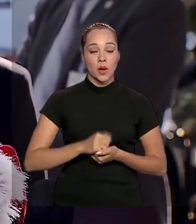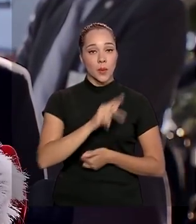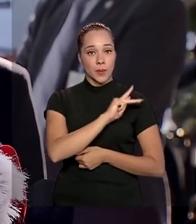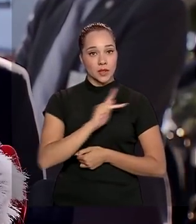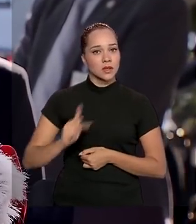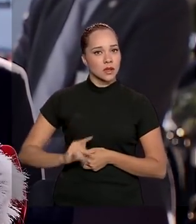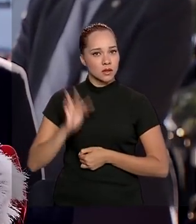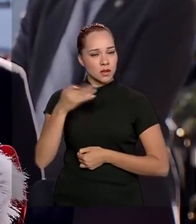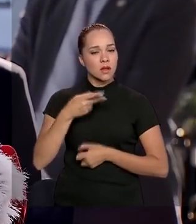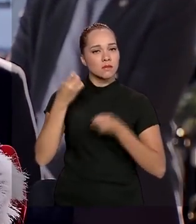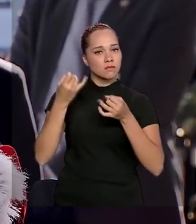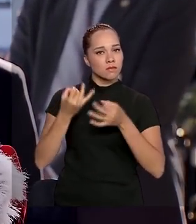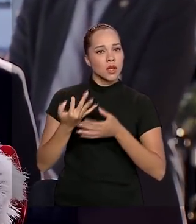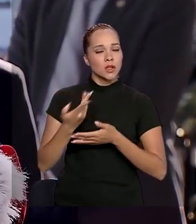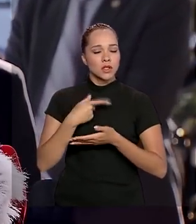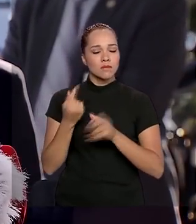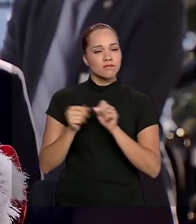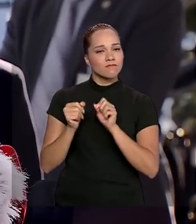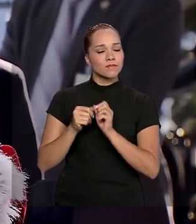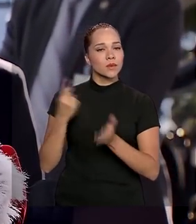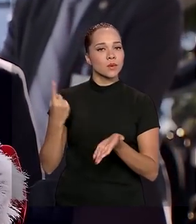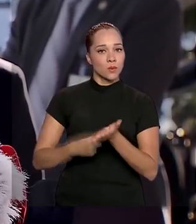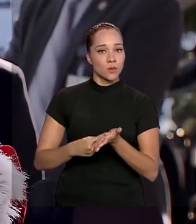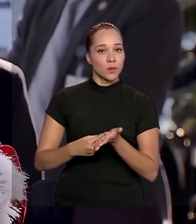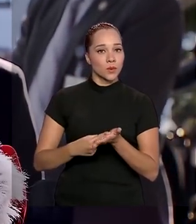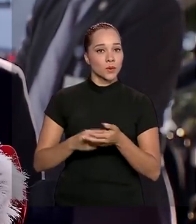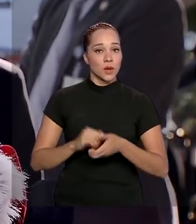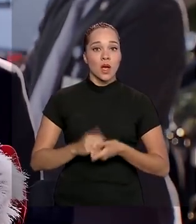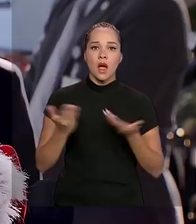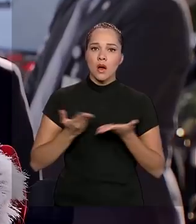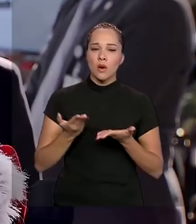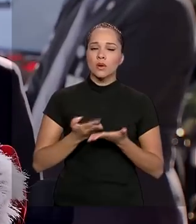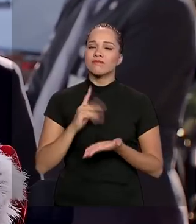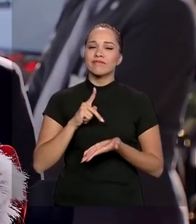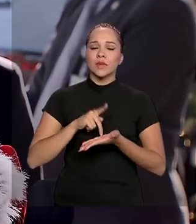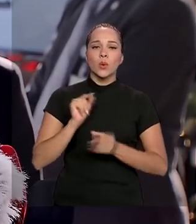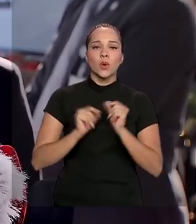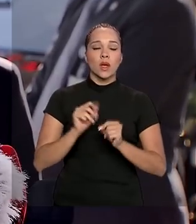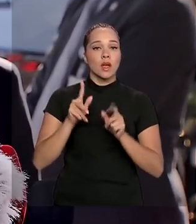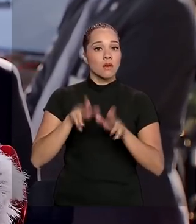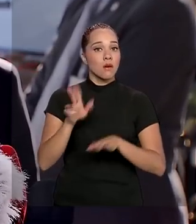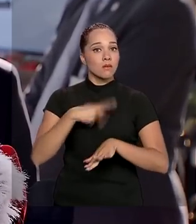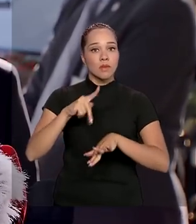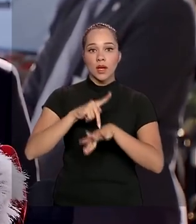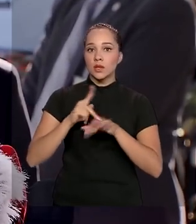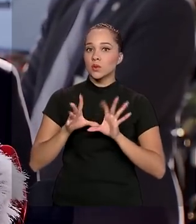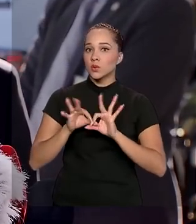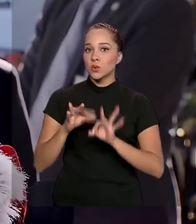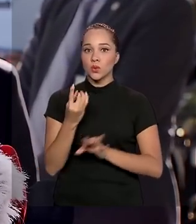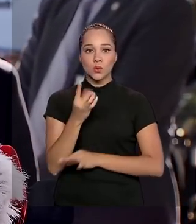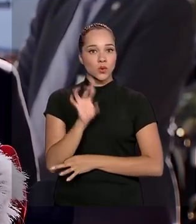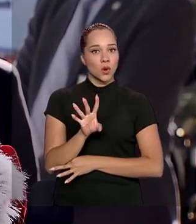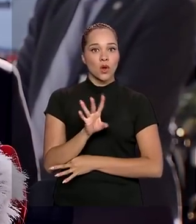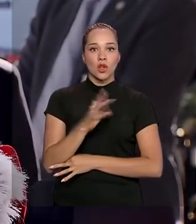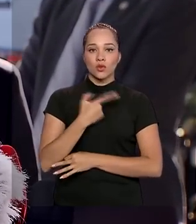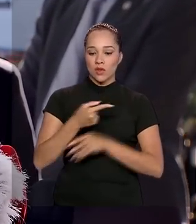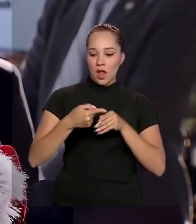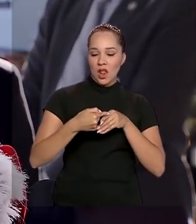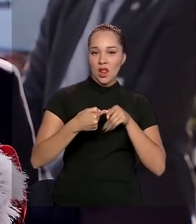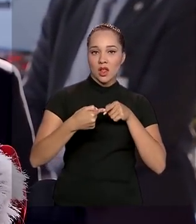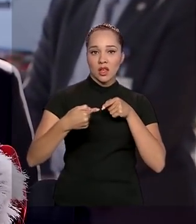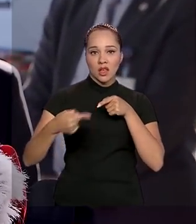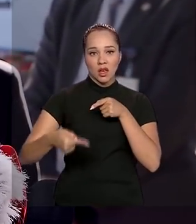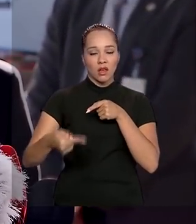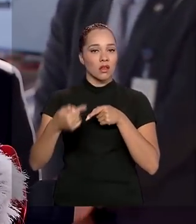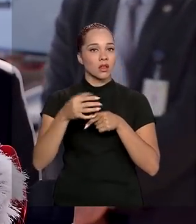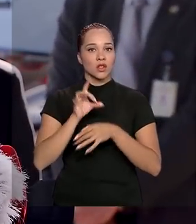assumiu lá, nós queríamos fazer algo em comum, acordo. Agora, na verdade, quase se fosse um país só. Não tem, é uma linha imaginária que